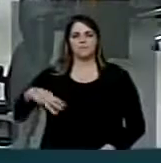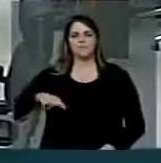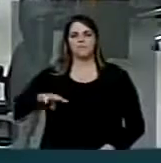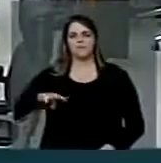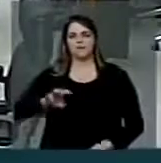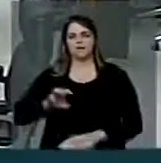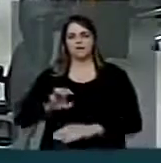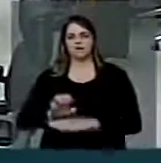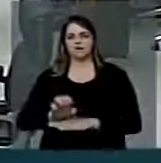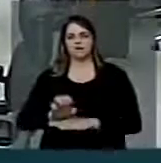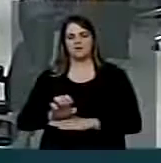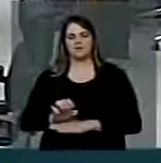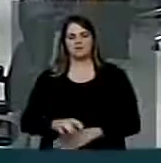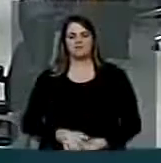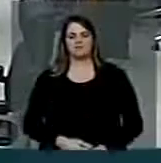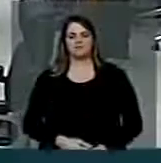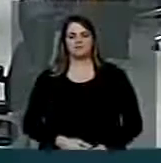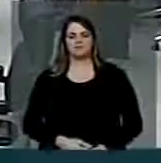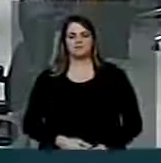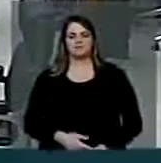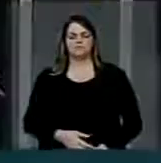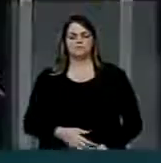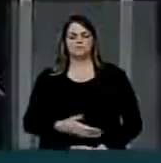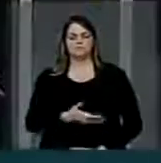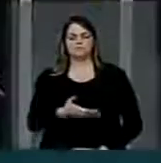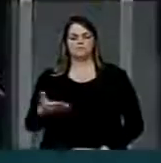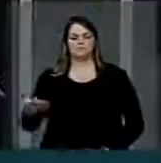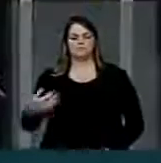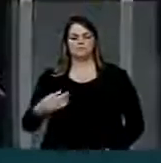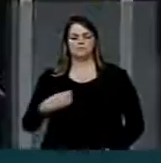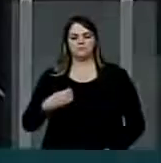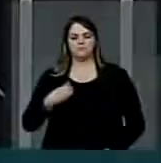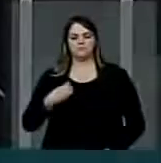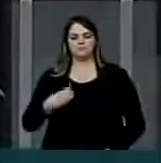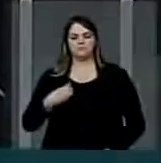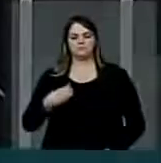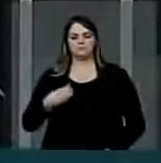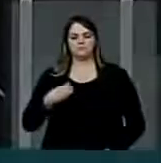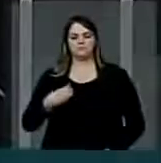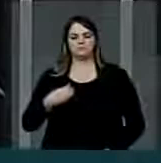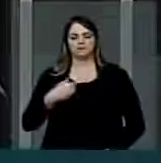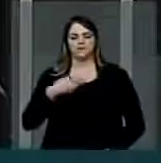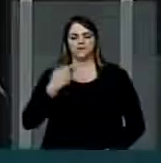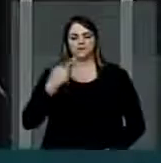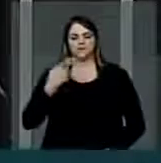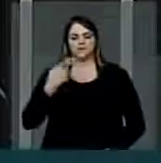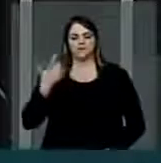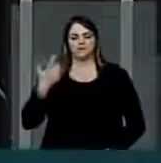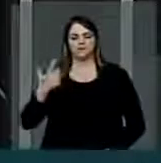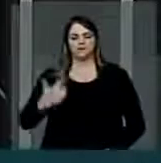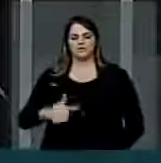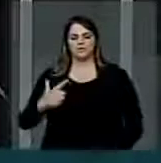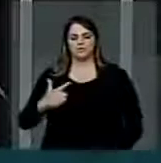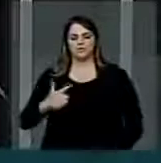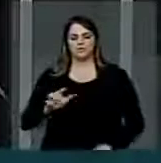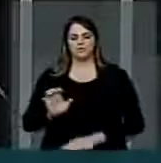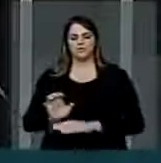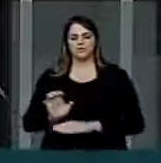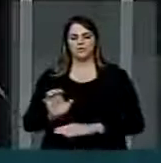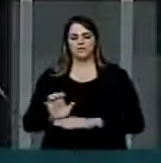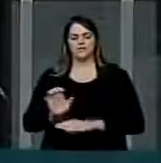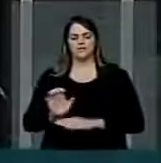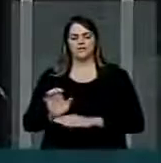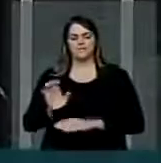Senhor Presidente, Senhores Deputados, repito, o Maranhão não tem governo.